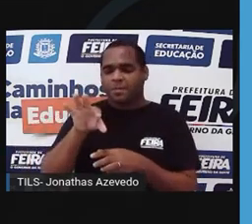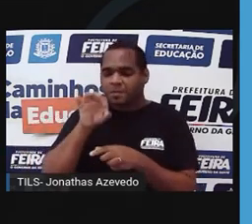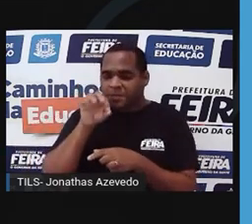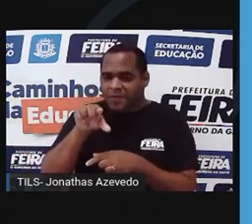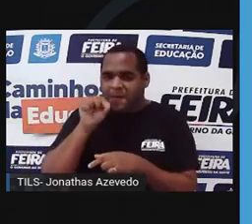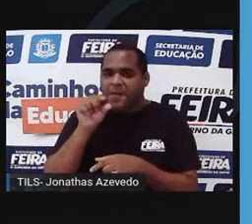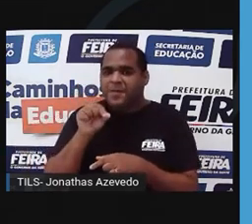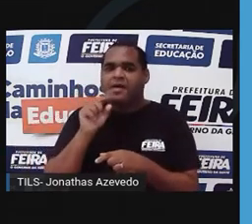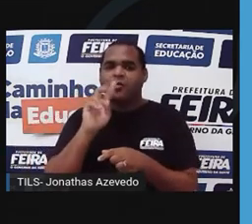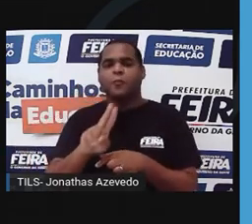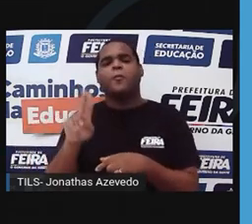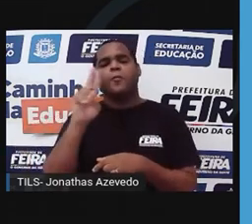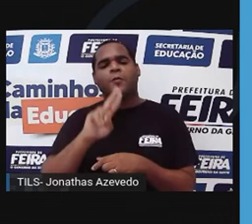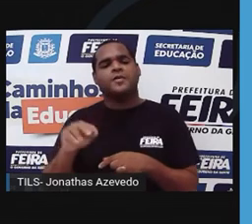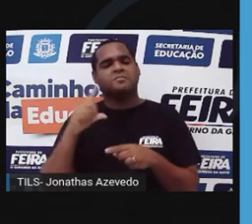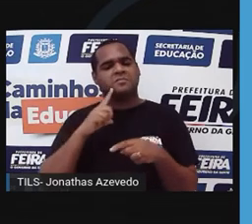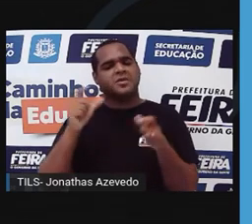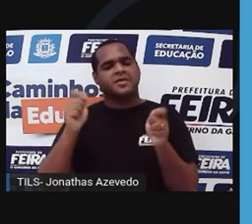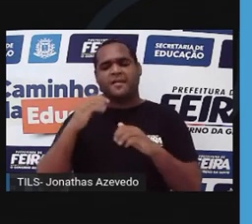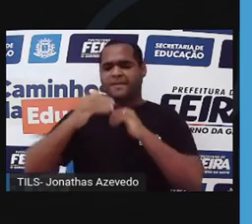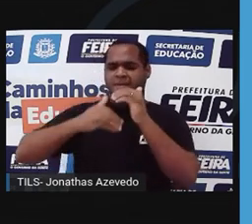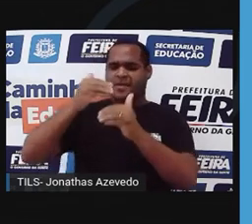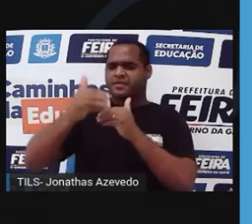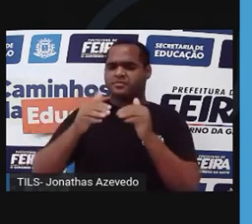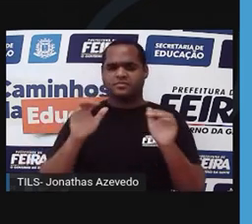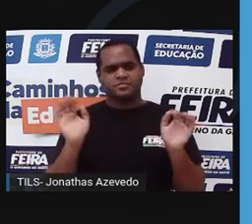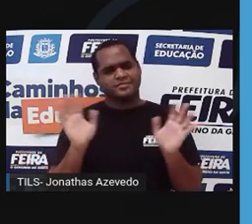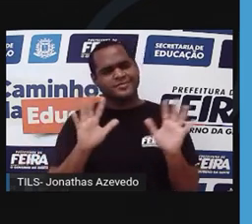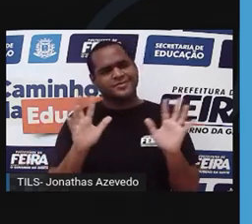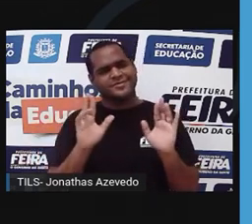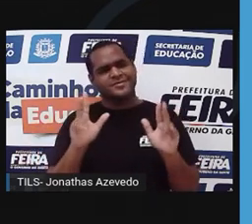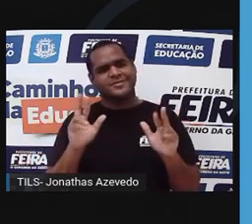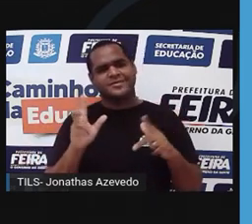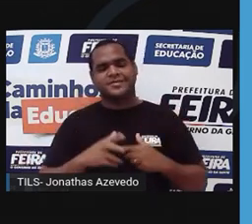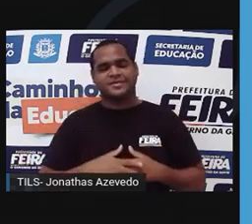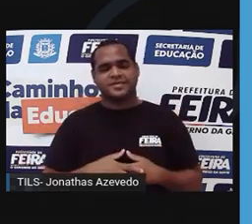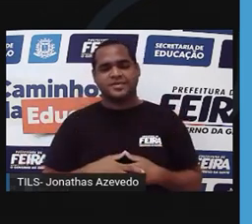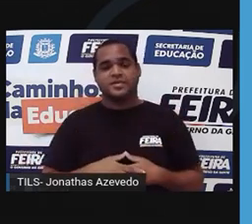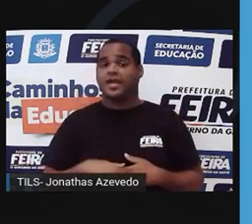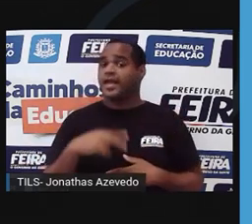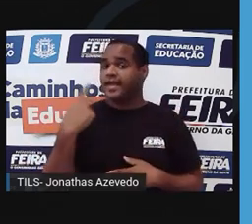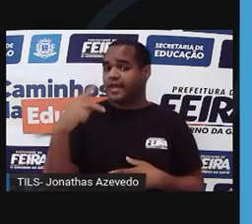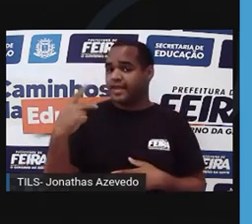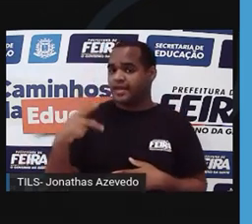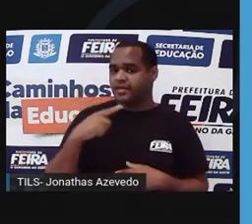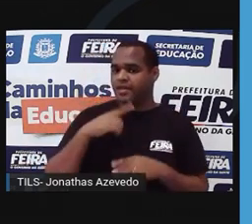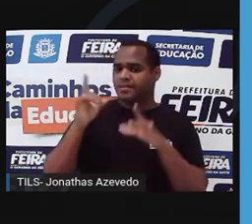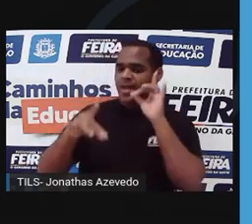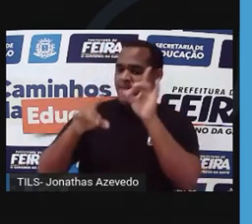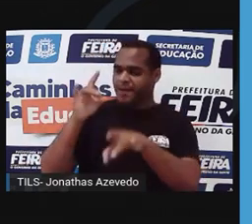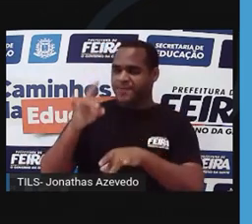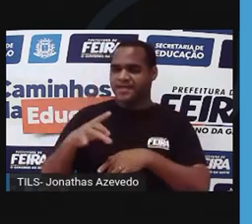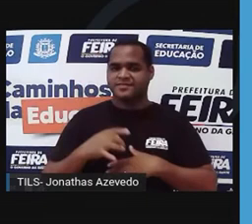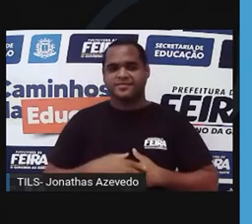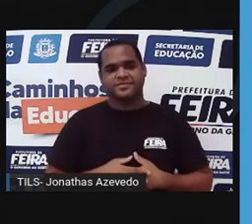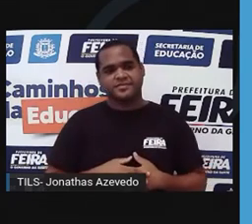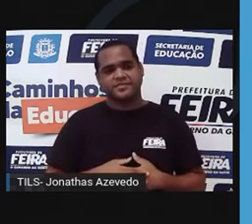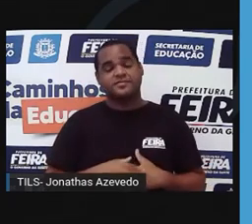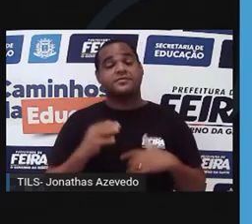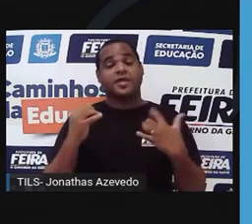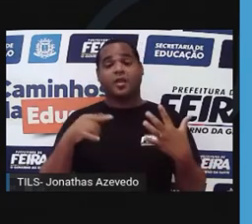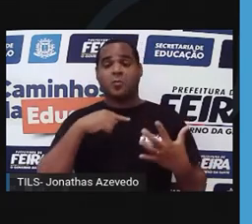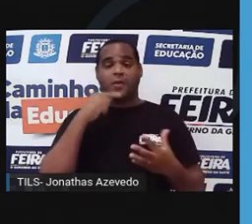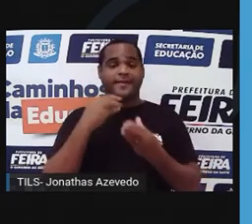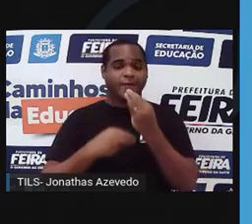vai usar, usar, usar e se desenvolver? Não. Ela vai ser eliminada. Ela vai